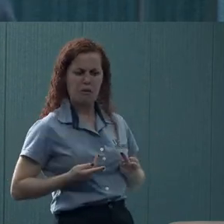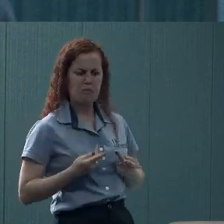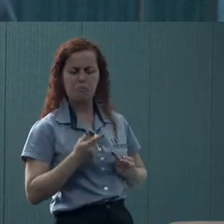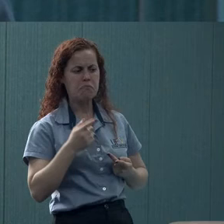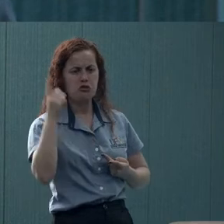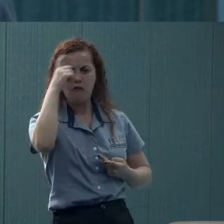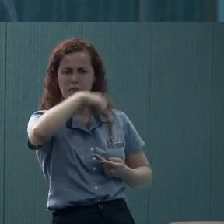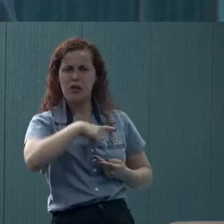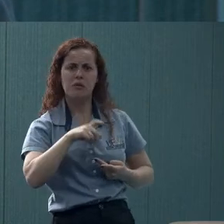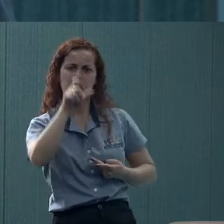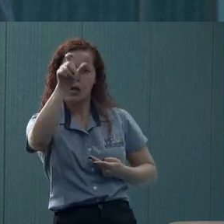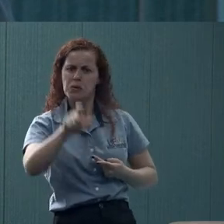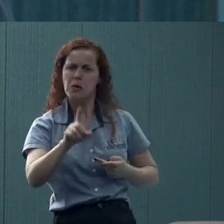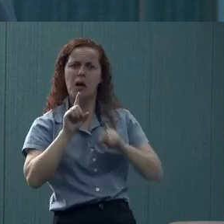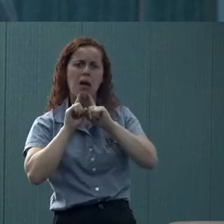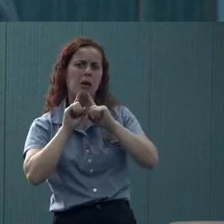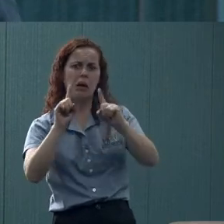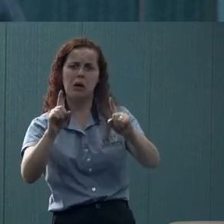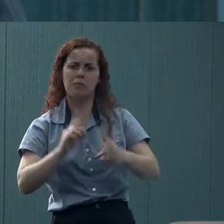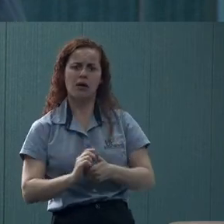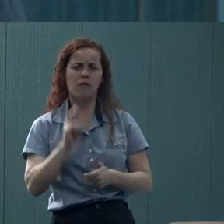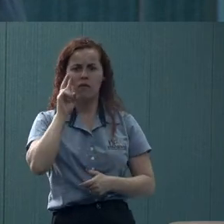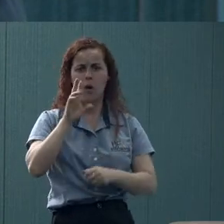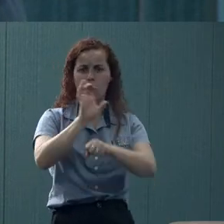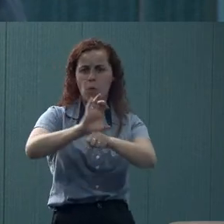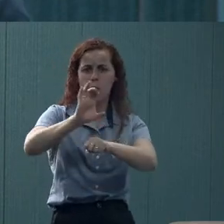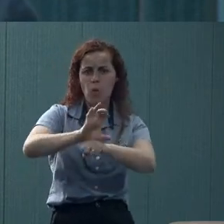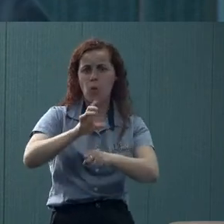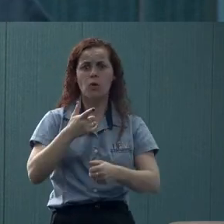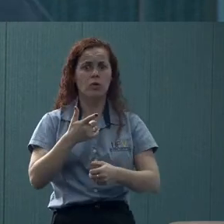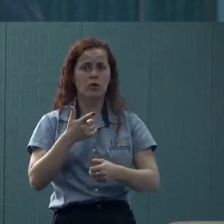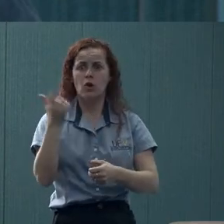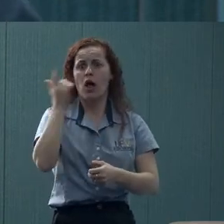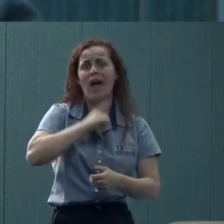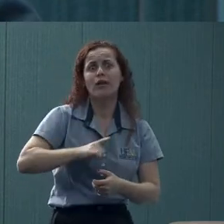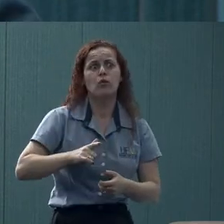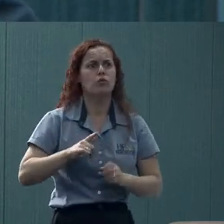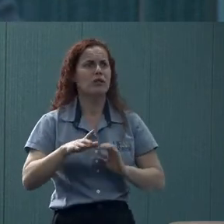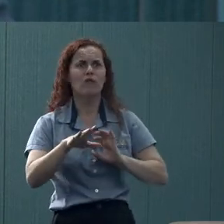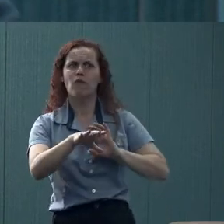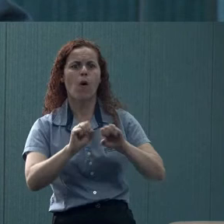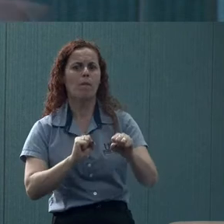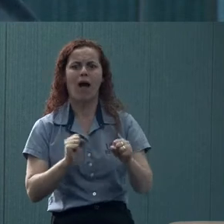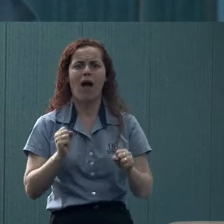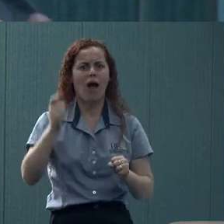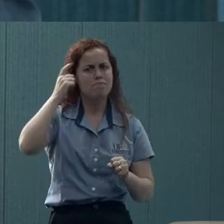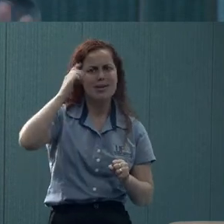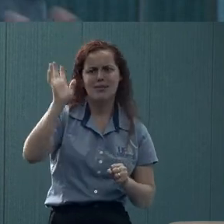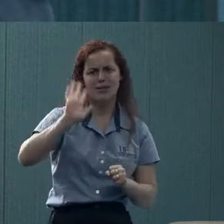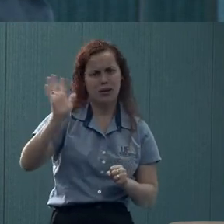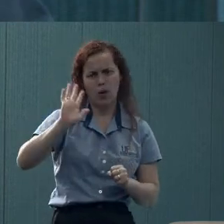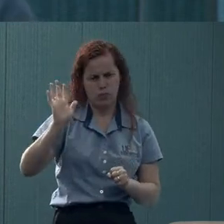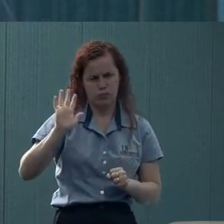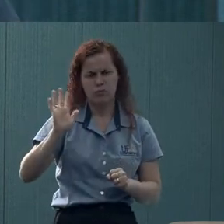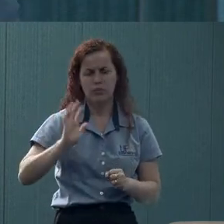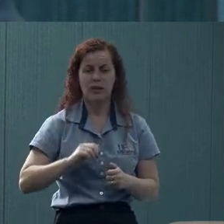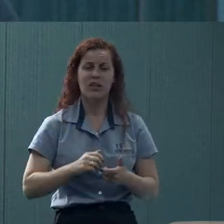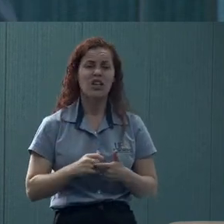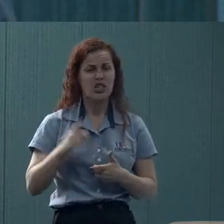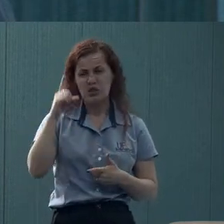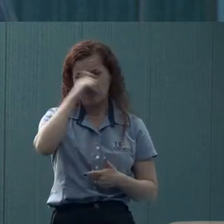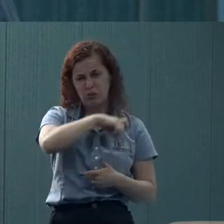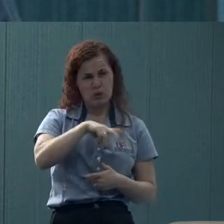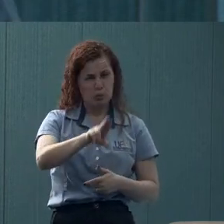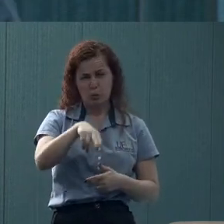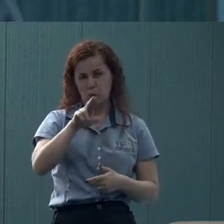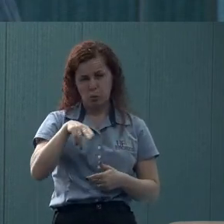dificilmente alguém vê o curso como uma coisa de eu não consigo formar. É impossível para mim. Eu